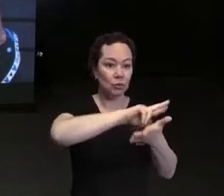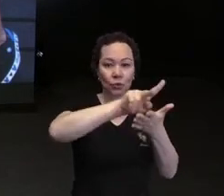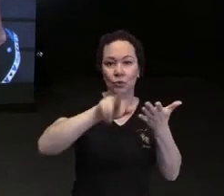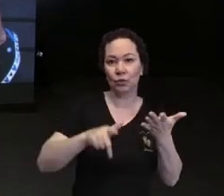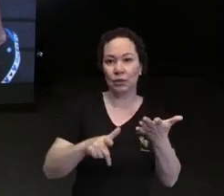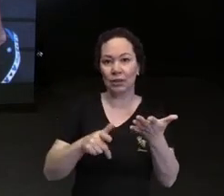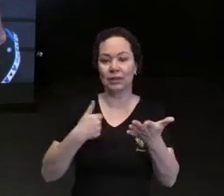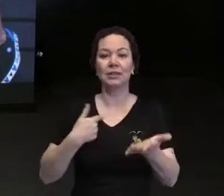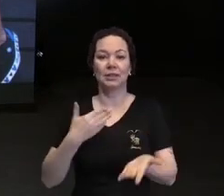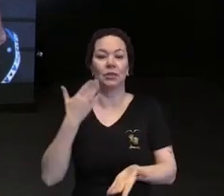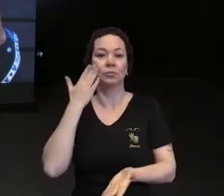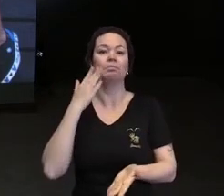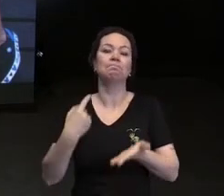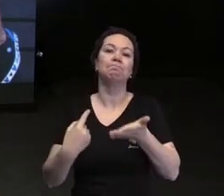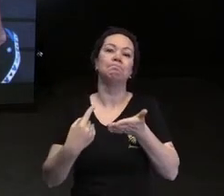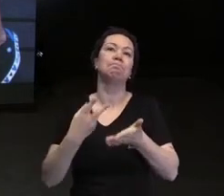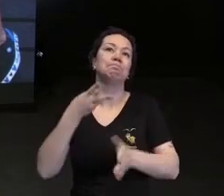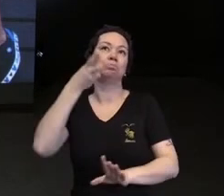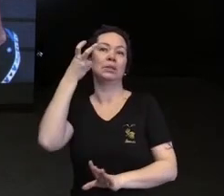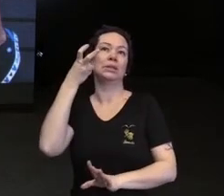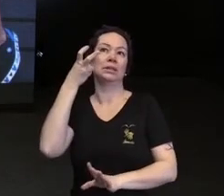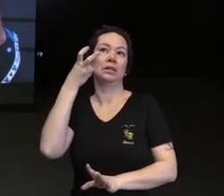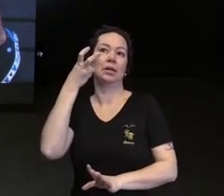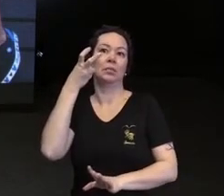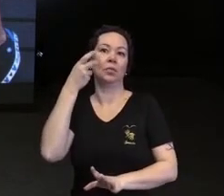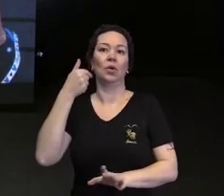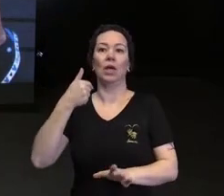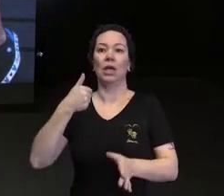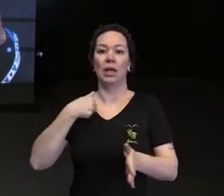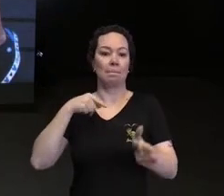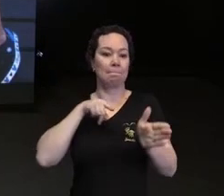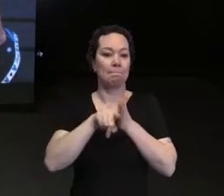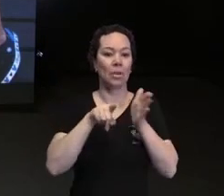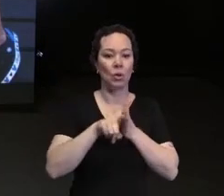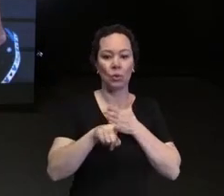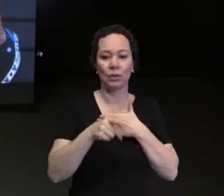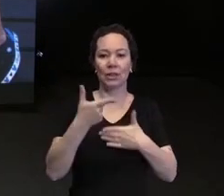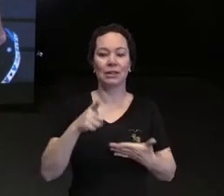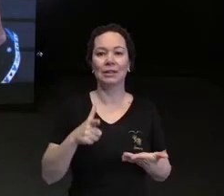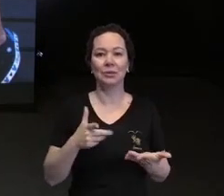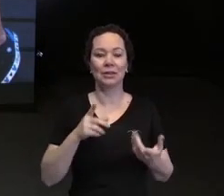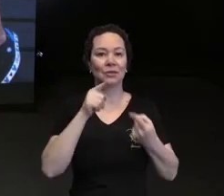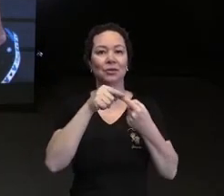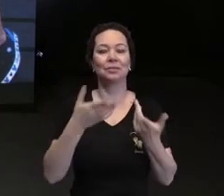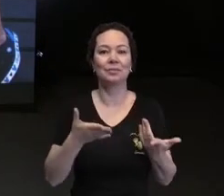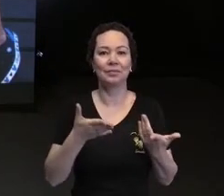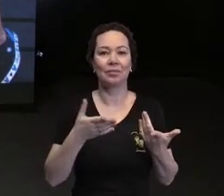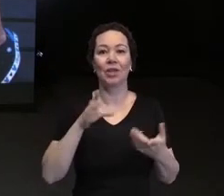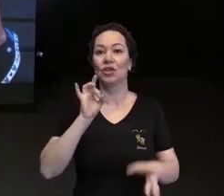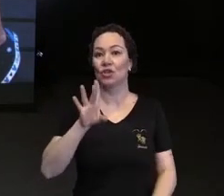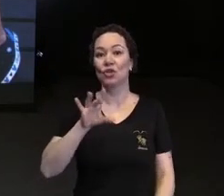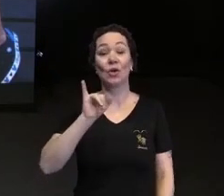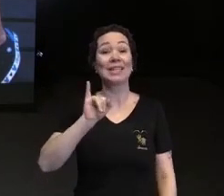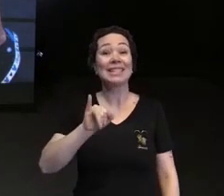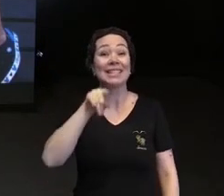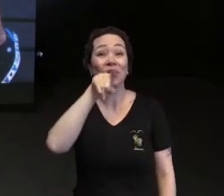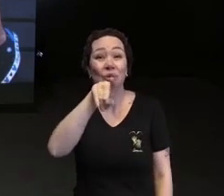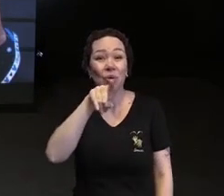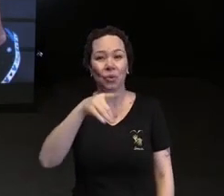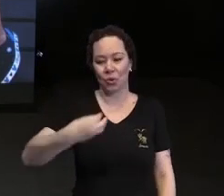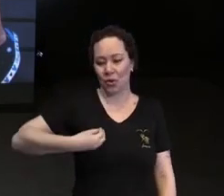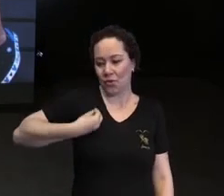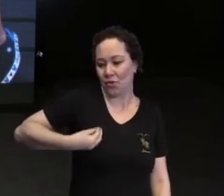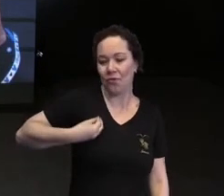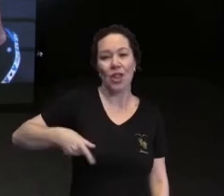baseadas sem ter nenhum fundamento somente a partir da convivência do dia a